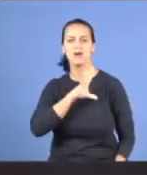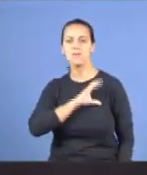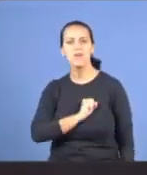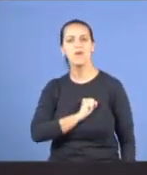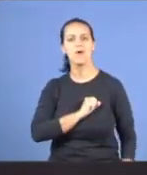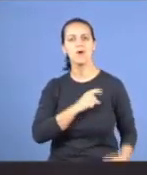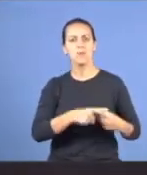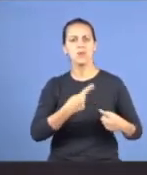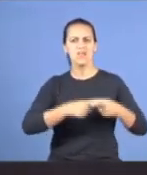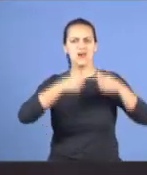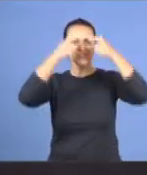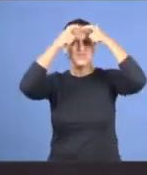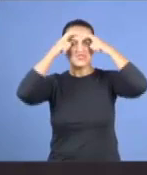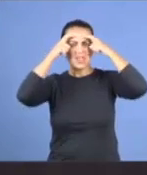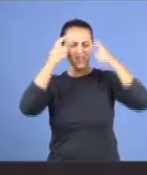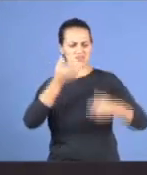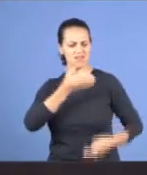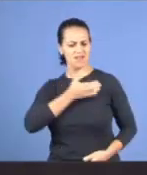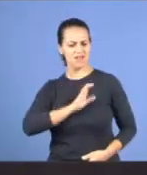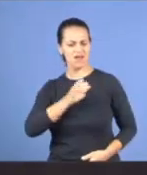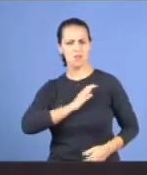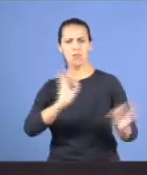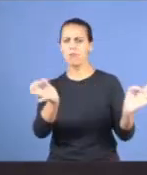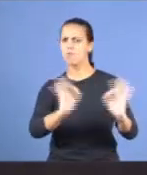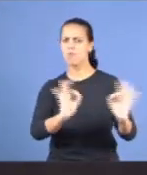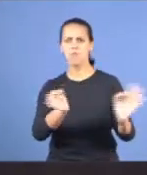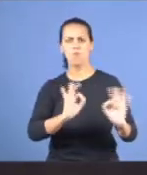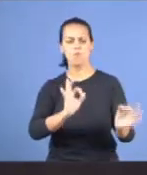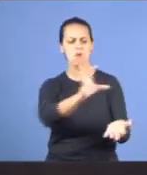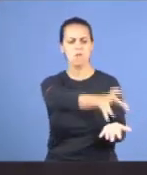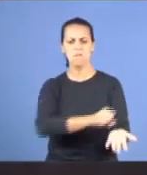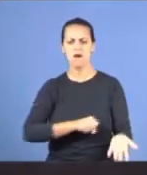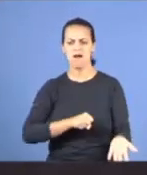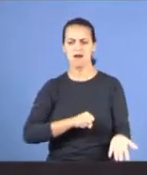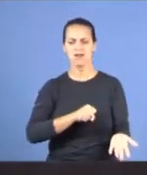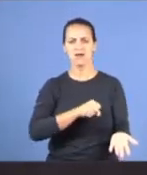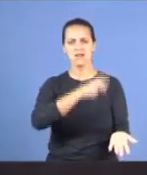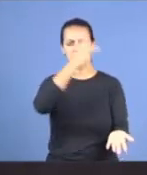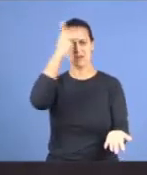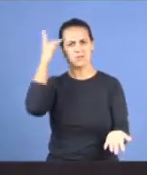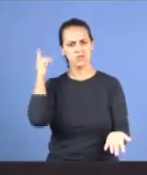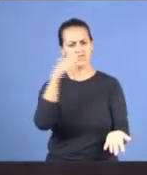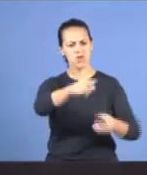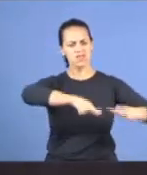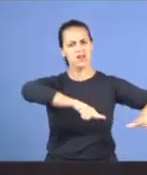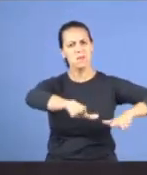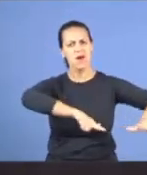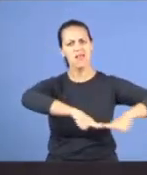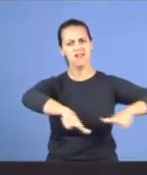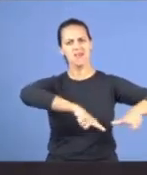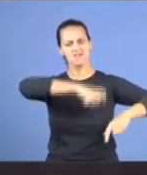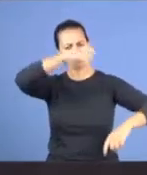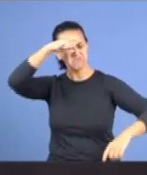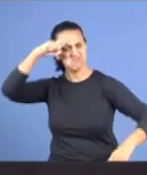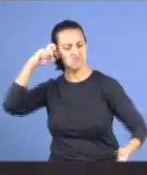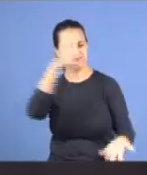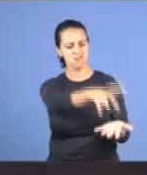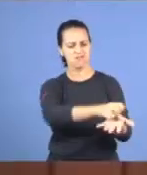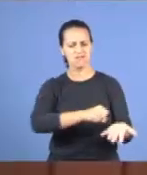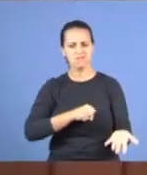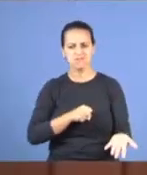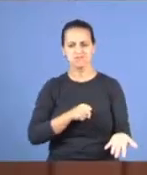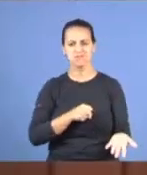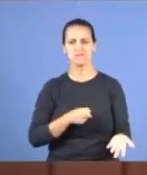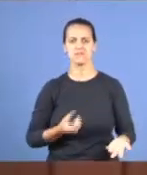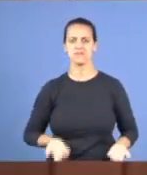usaram de compaixão, e tomaram, os valores da terra, daqueles que estavam trabalhando na obra, muito